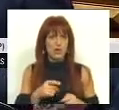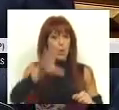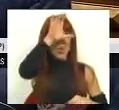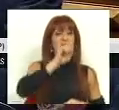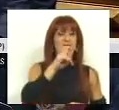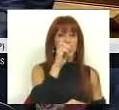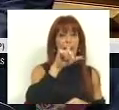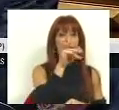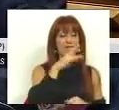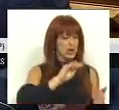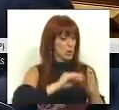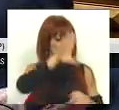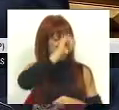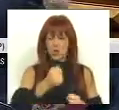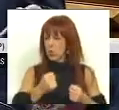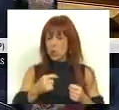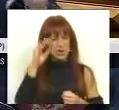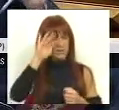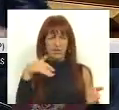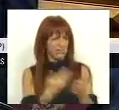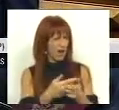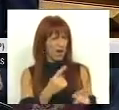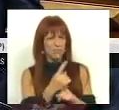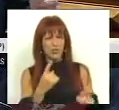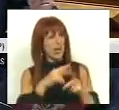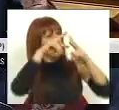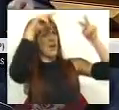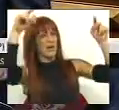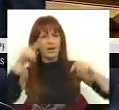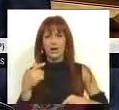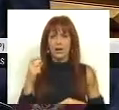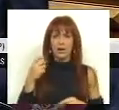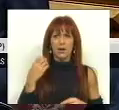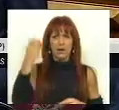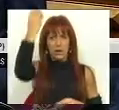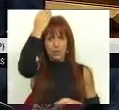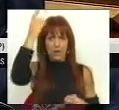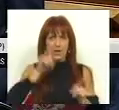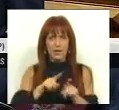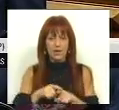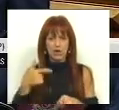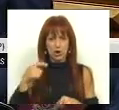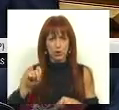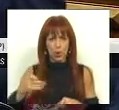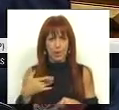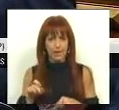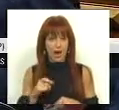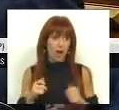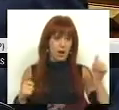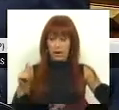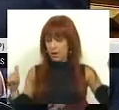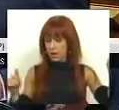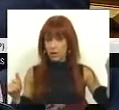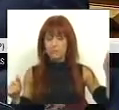o Ministro e o Secretário de Estado, conseguiram convencer nos seus municípios, em Tomar e em Tondela, que era bom,